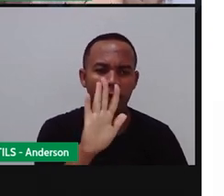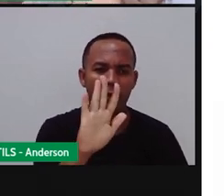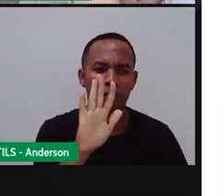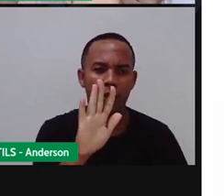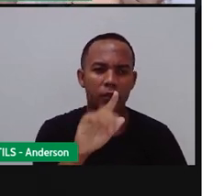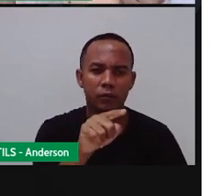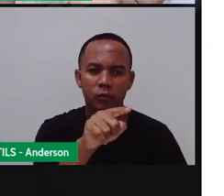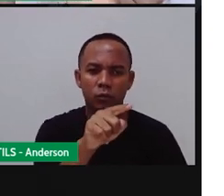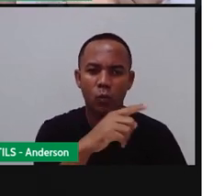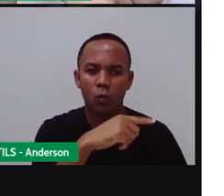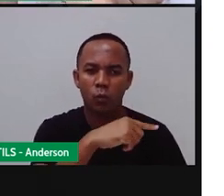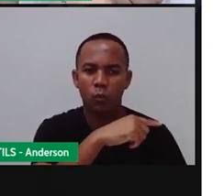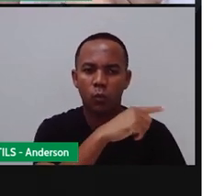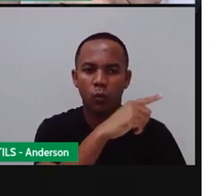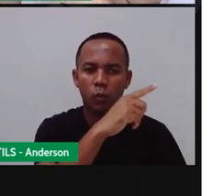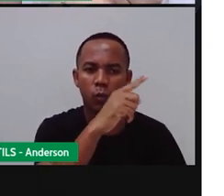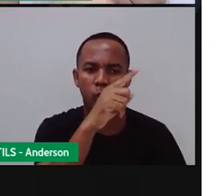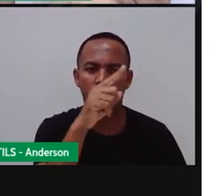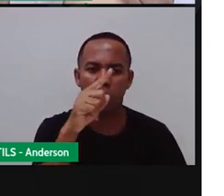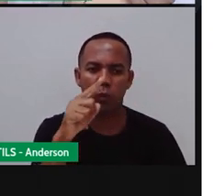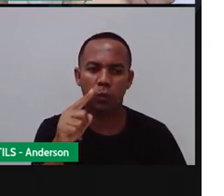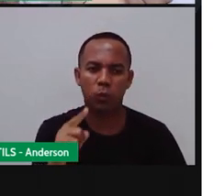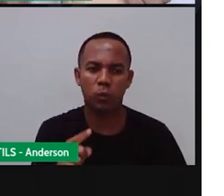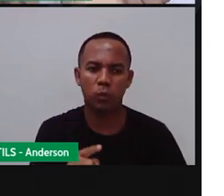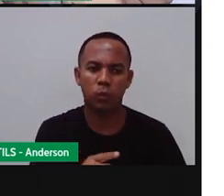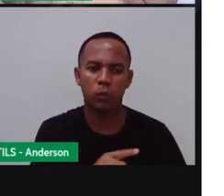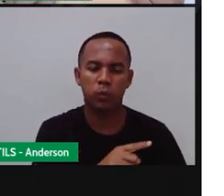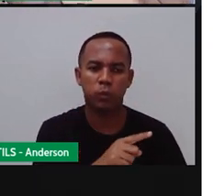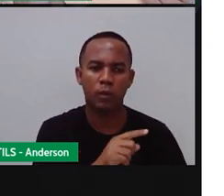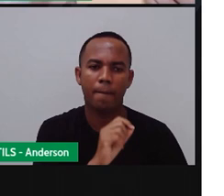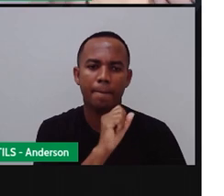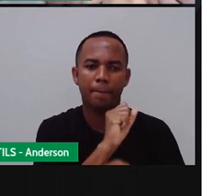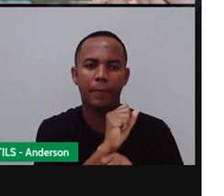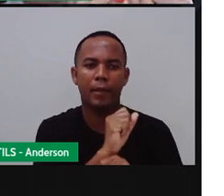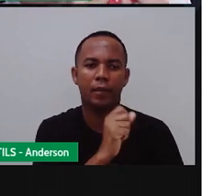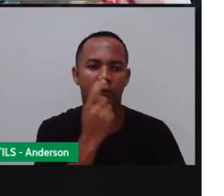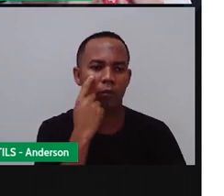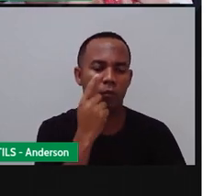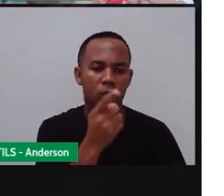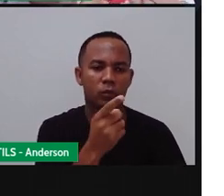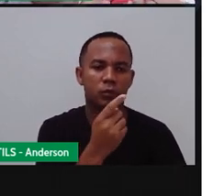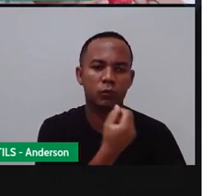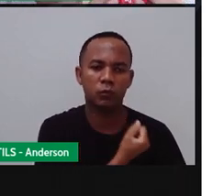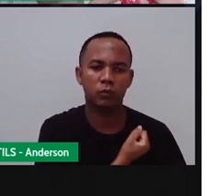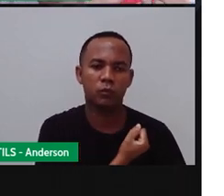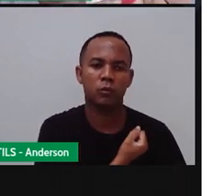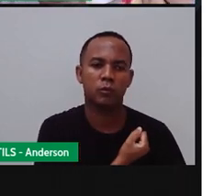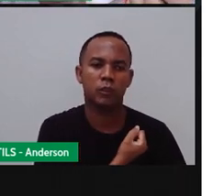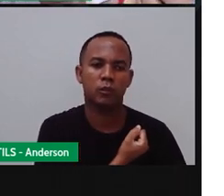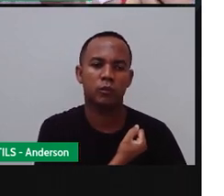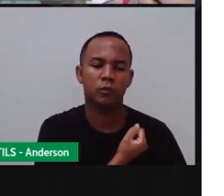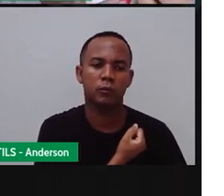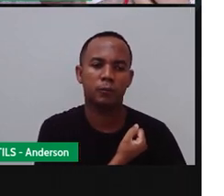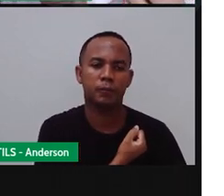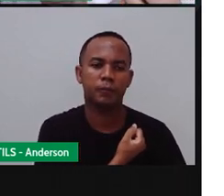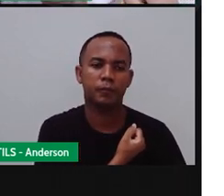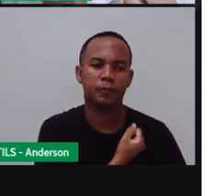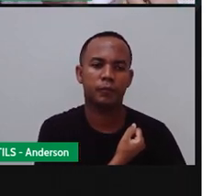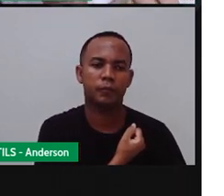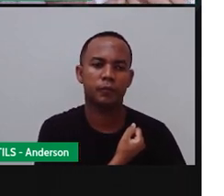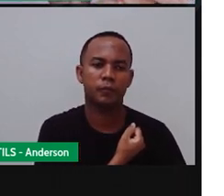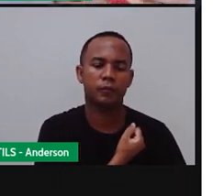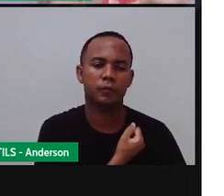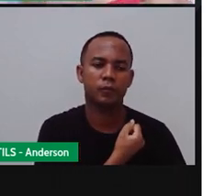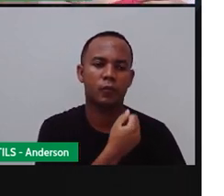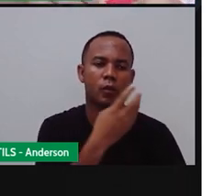o meu ponteiro grande, ele está girando. Vamos imaginar que ele parou aqui. Parou aonde? No... Vamos botar